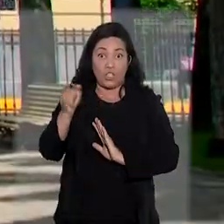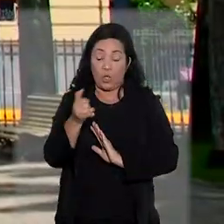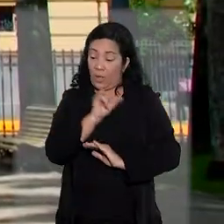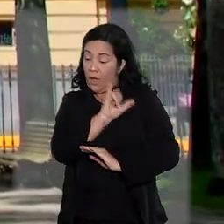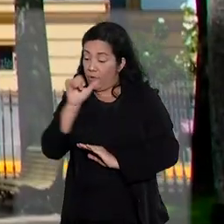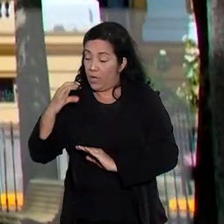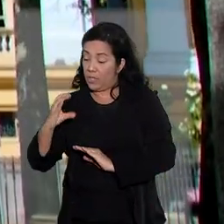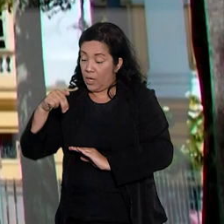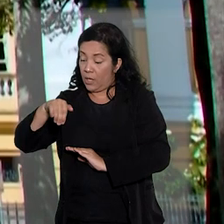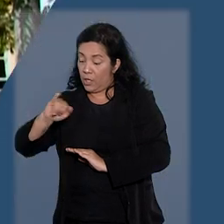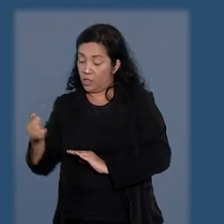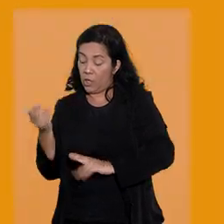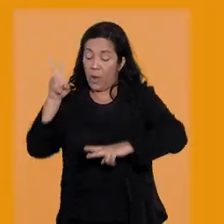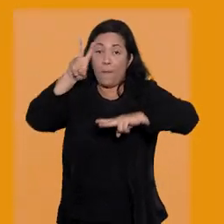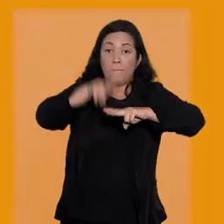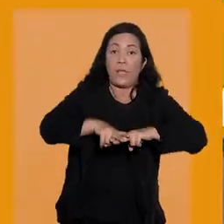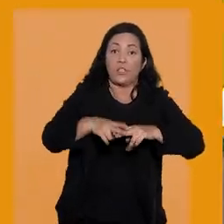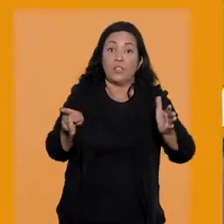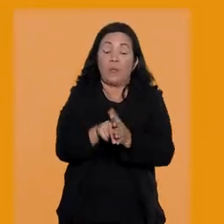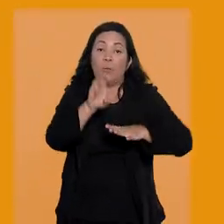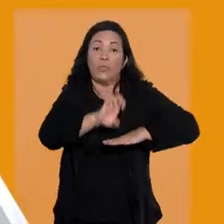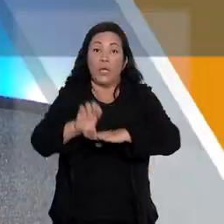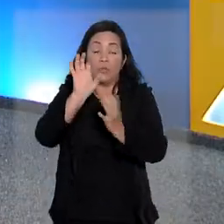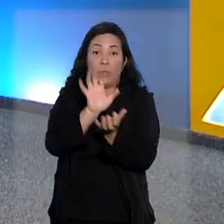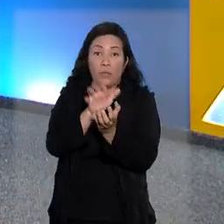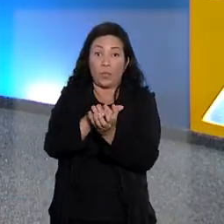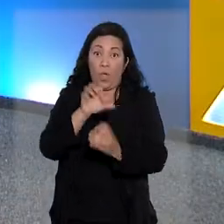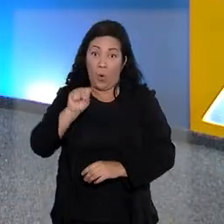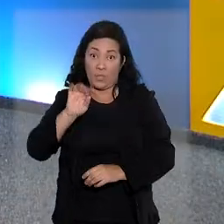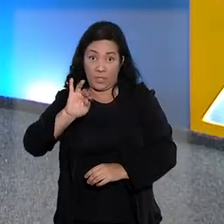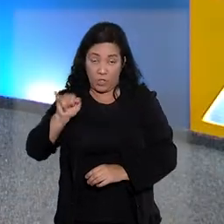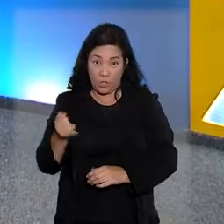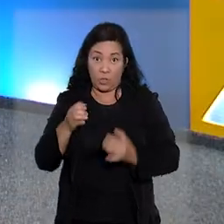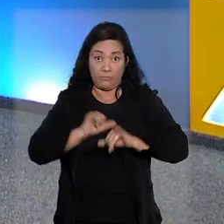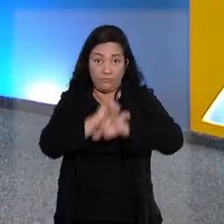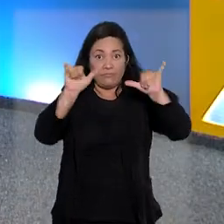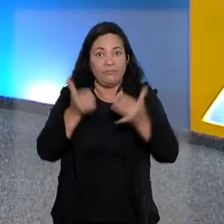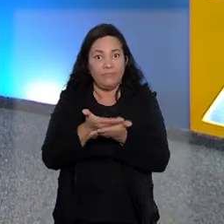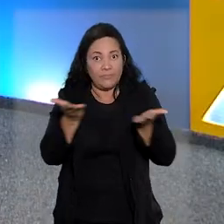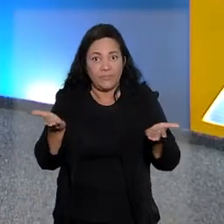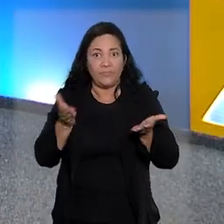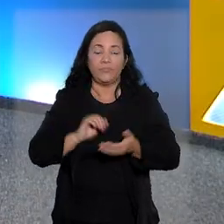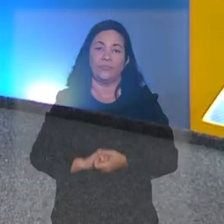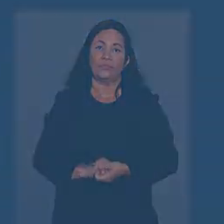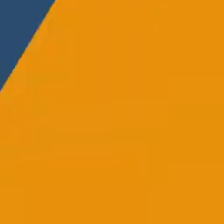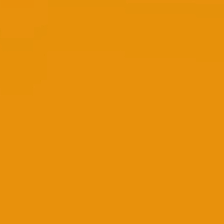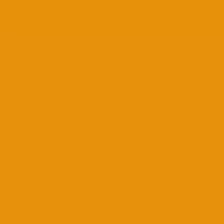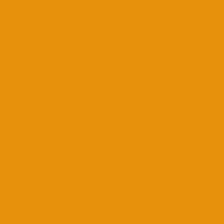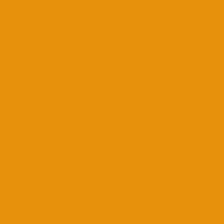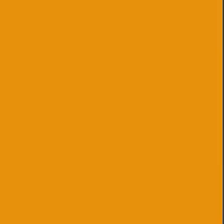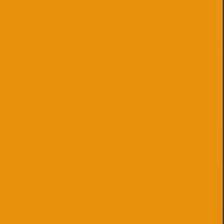sobre prisões alongadas em Pernambuco. O STJ Notícias começa agora.